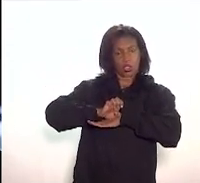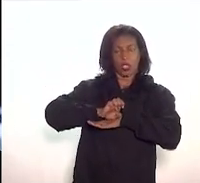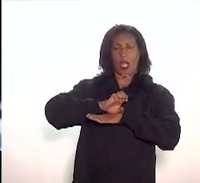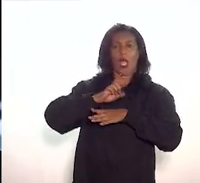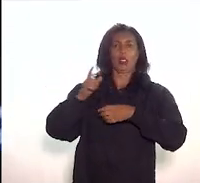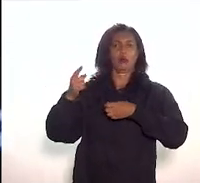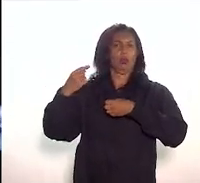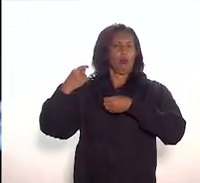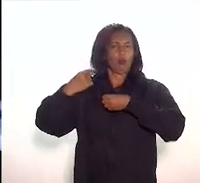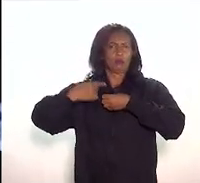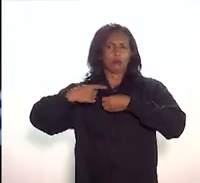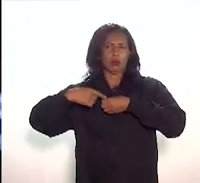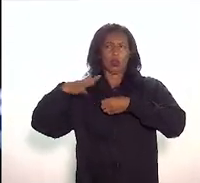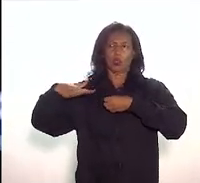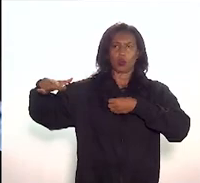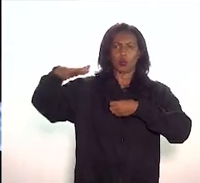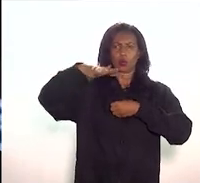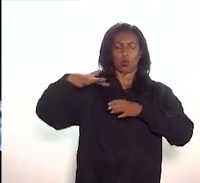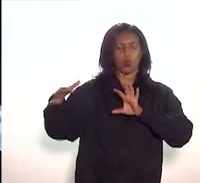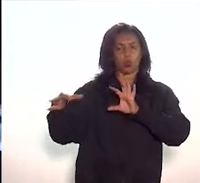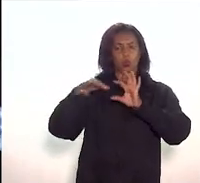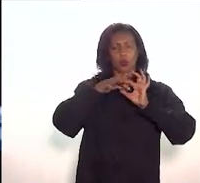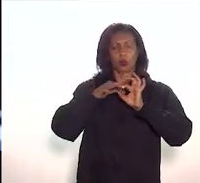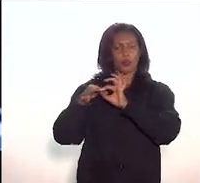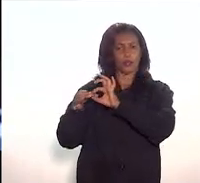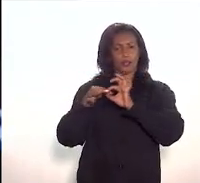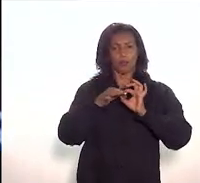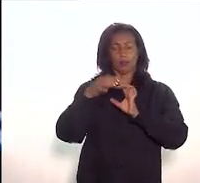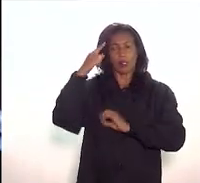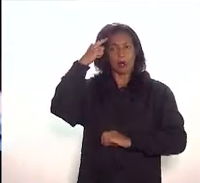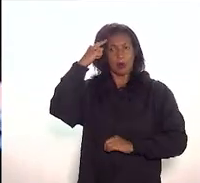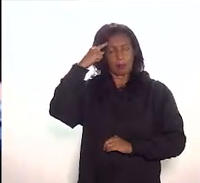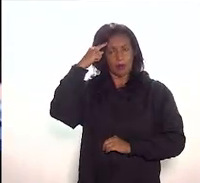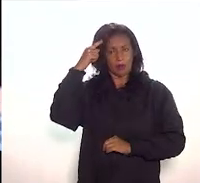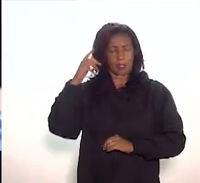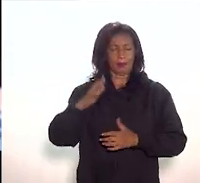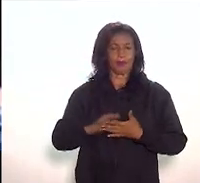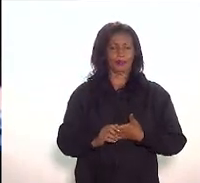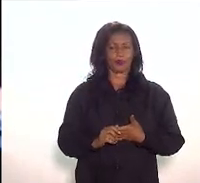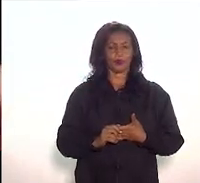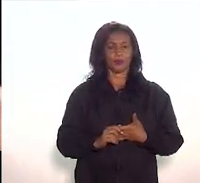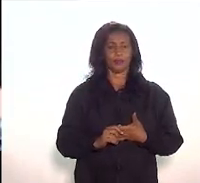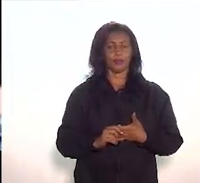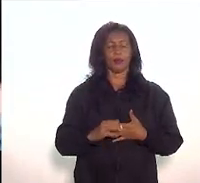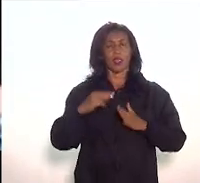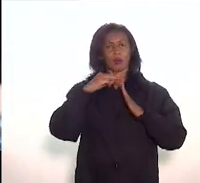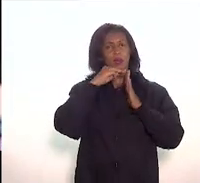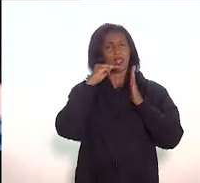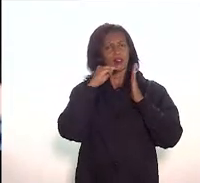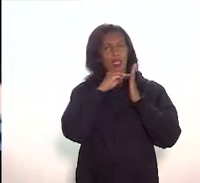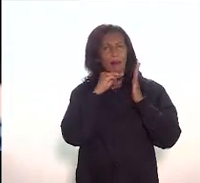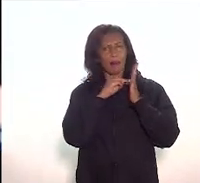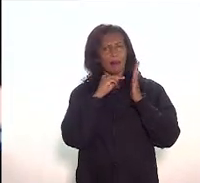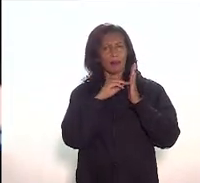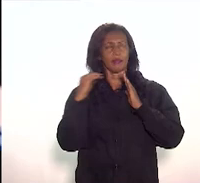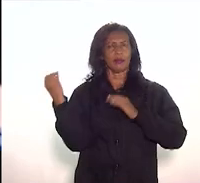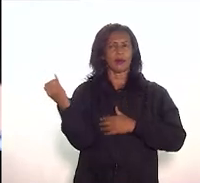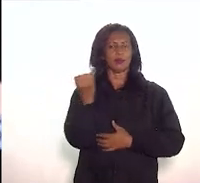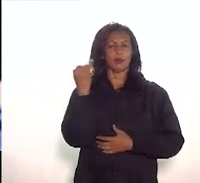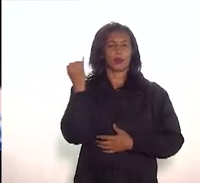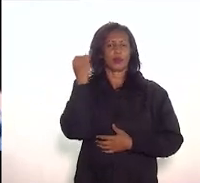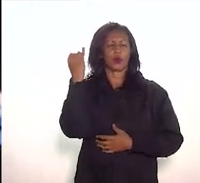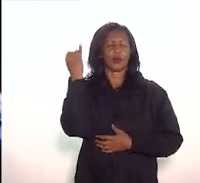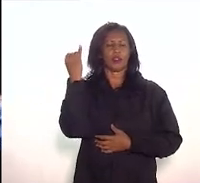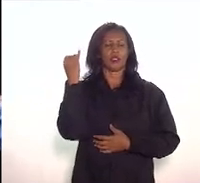seja o município, e aí o financiamento público é importante para se pensar essa questão. E aí, uma das emendas supressivas fala